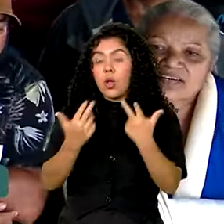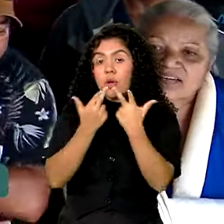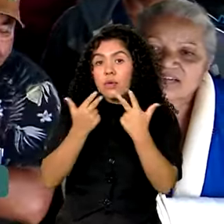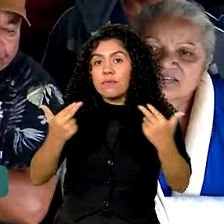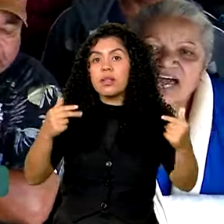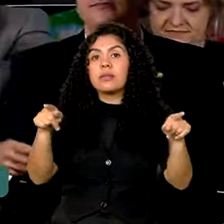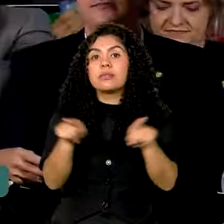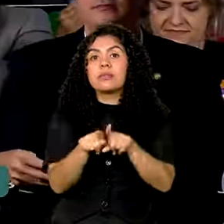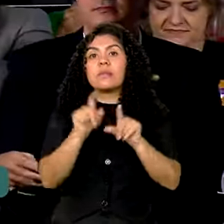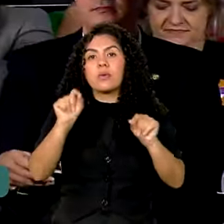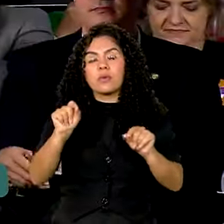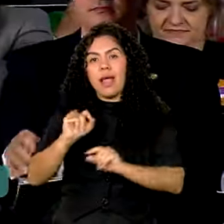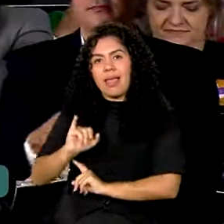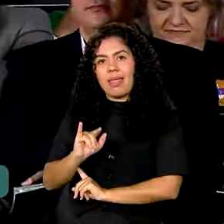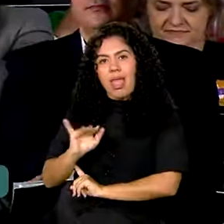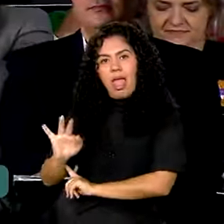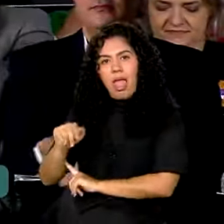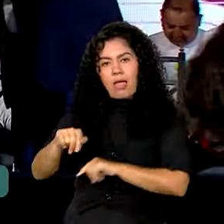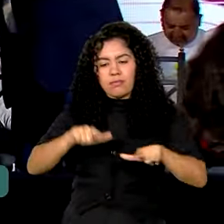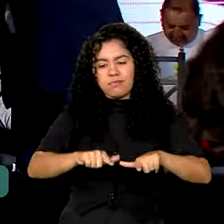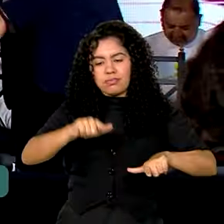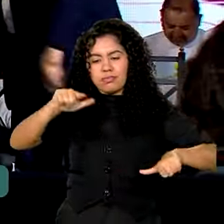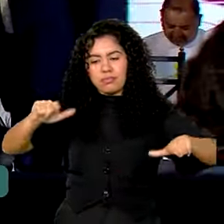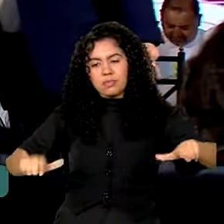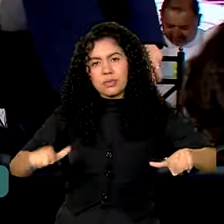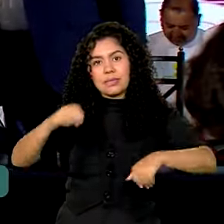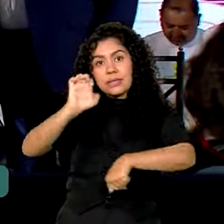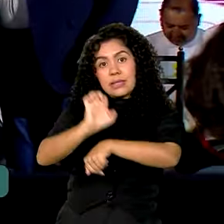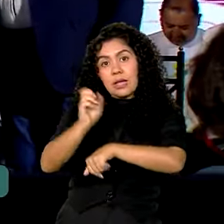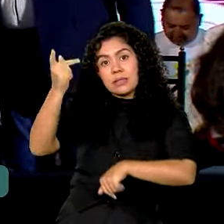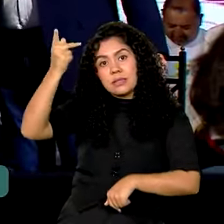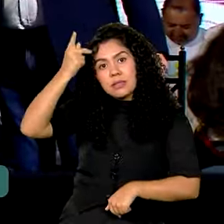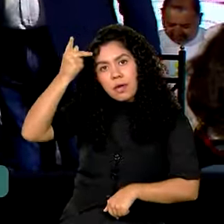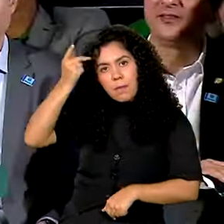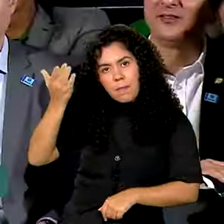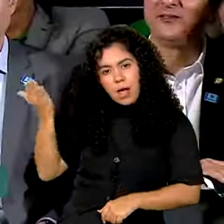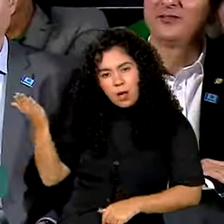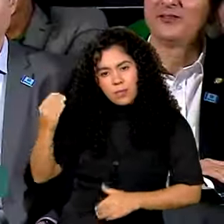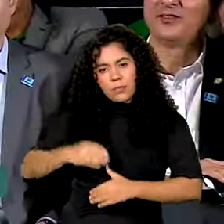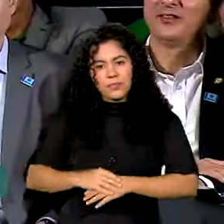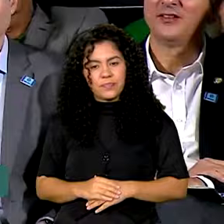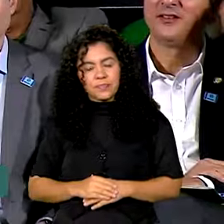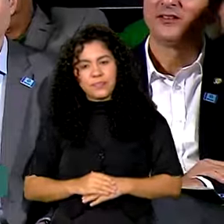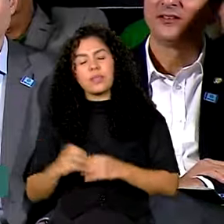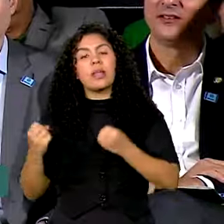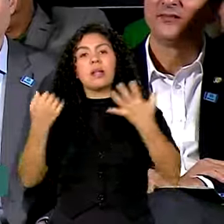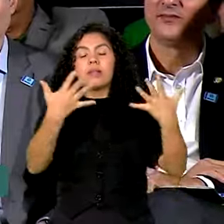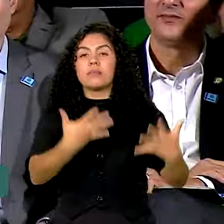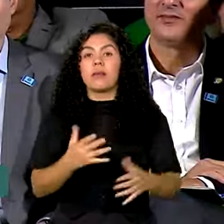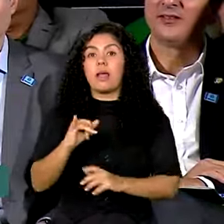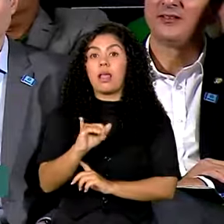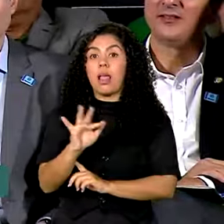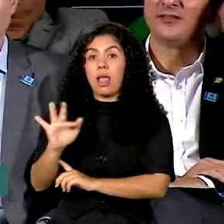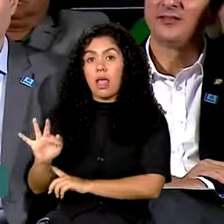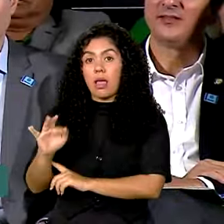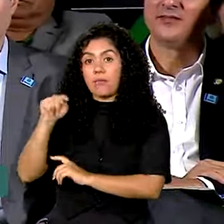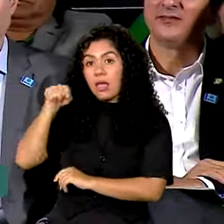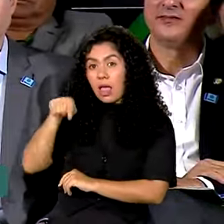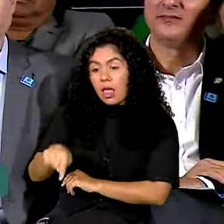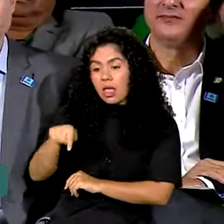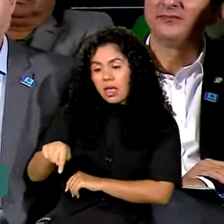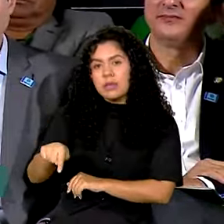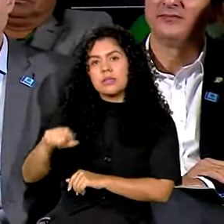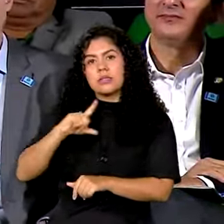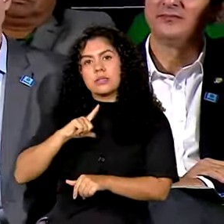expansão do Instituto Federal de São Paulo para o bairro Jardim Ângela. O Instituto Federal faz o casamento